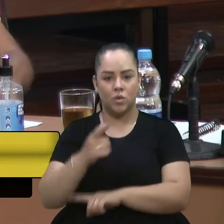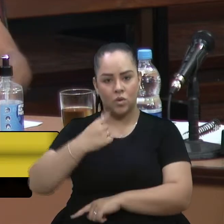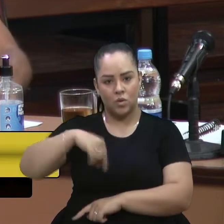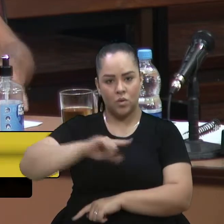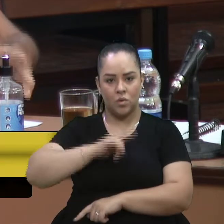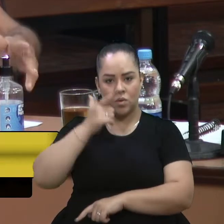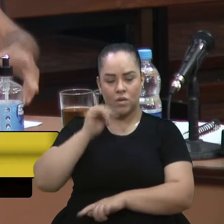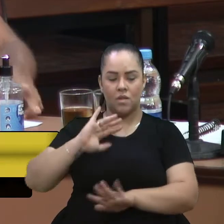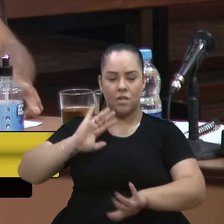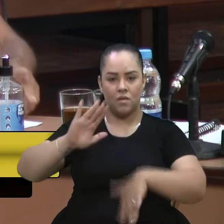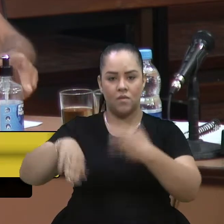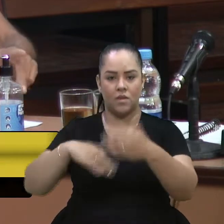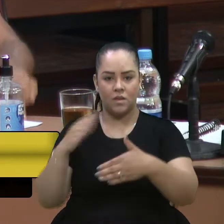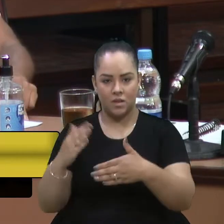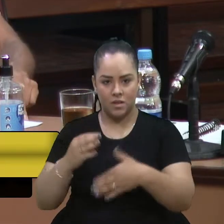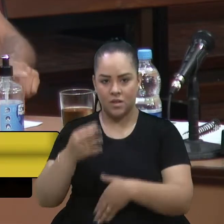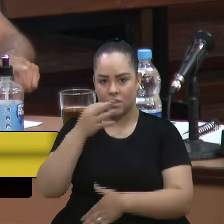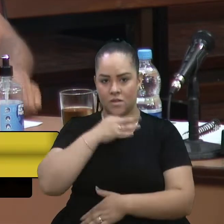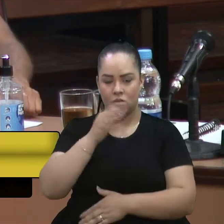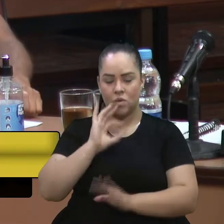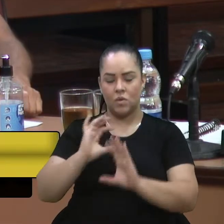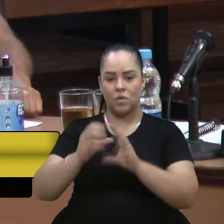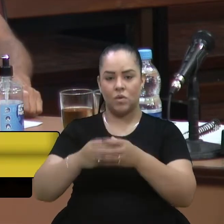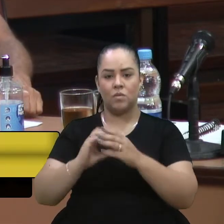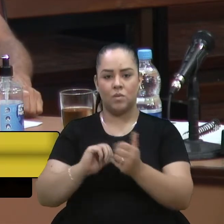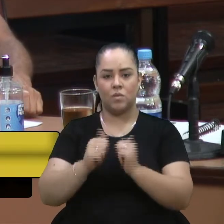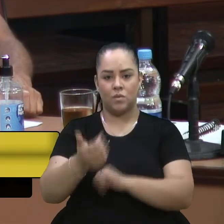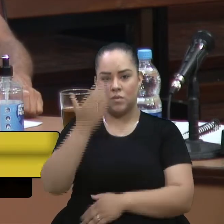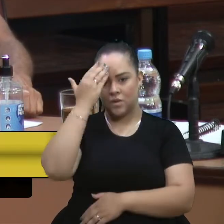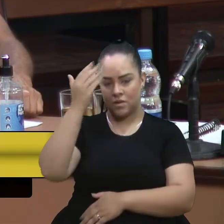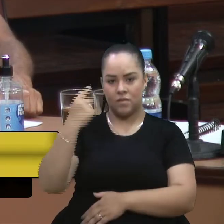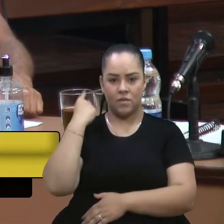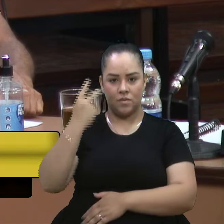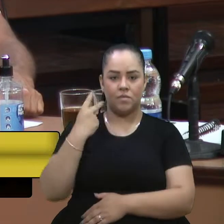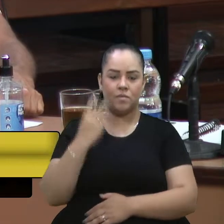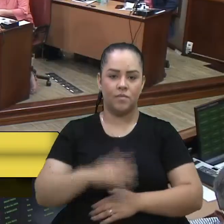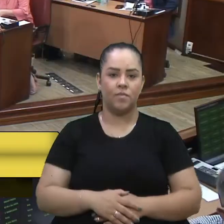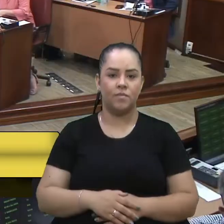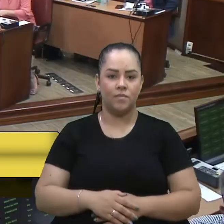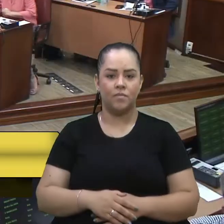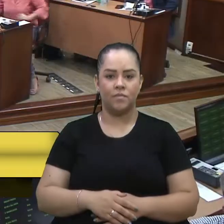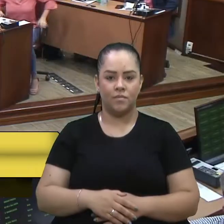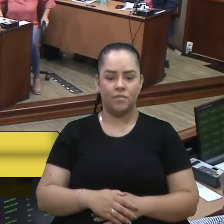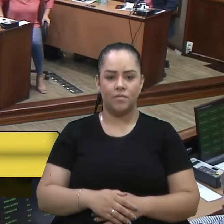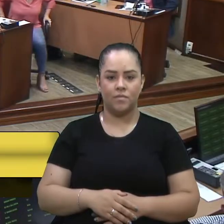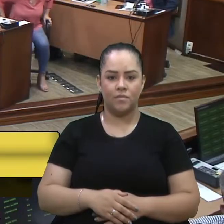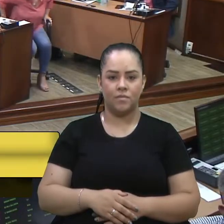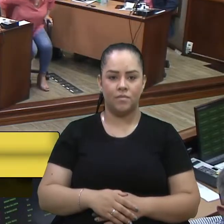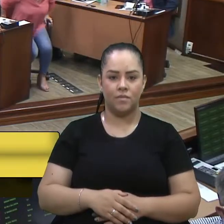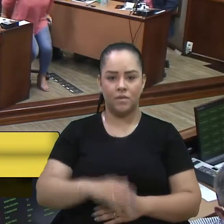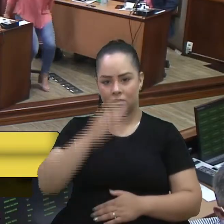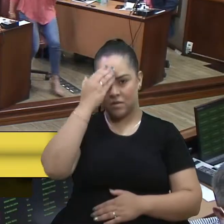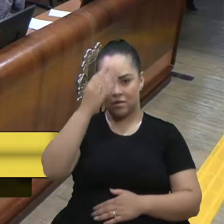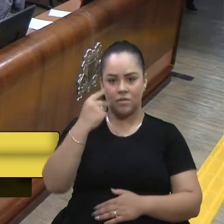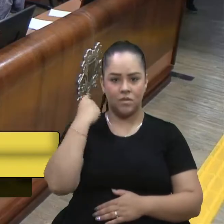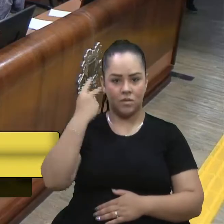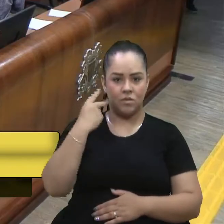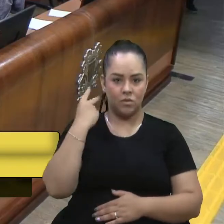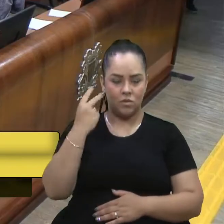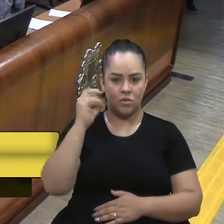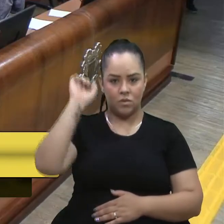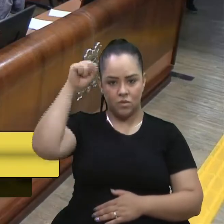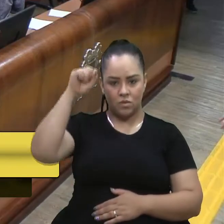Caxias do Sul no turismo esportivo. Obrigado, vereador. Obrigado, vereador Xuxa. O senhor acompanhou junto com a vereadora Tati e viu a